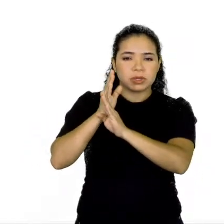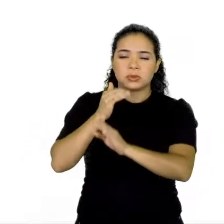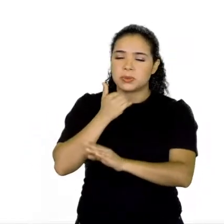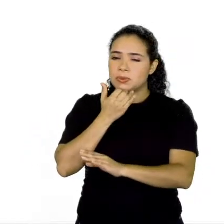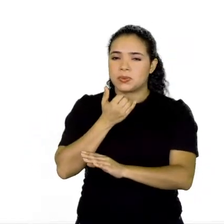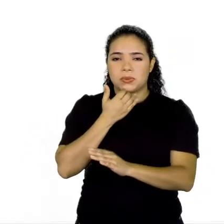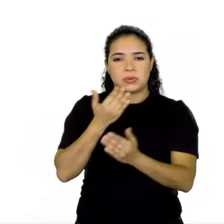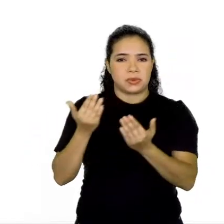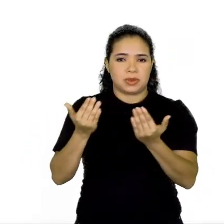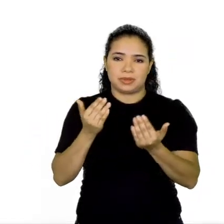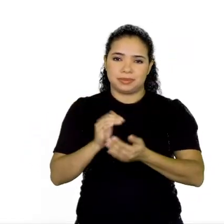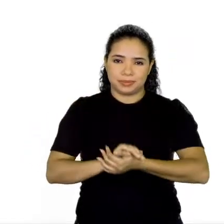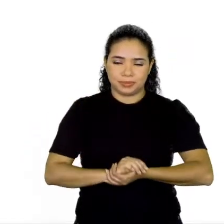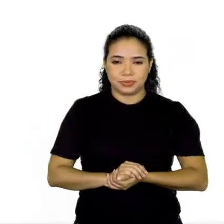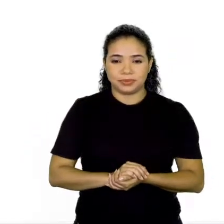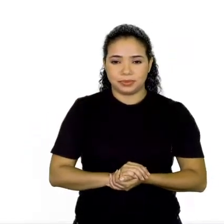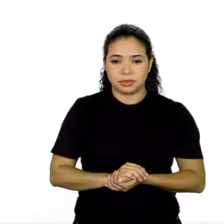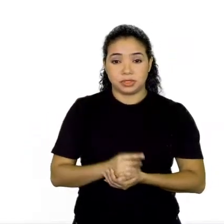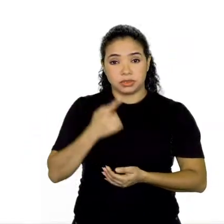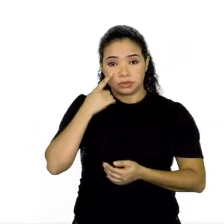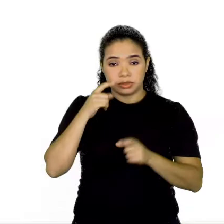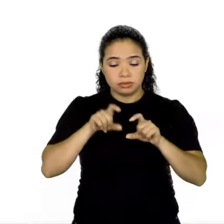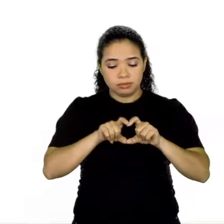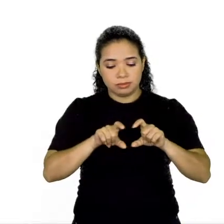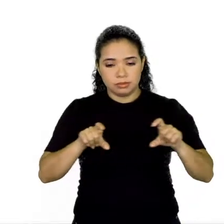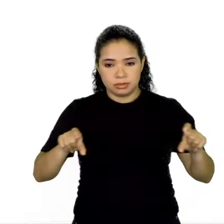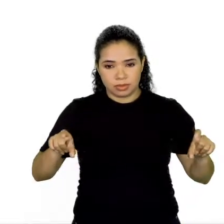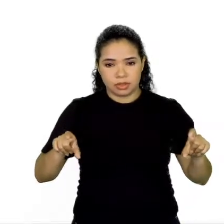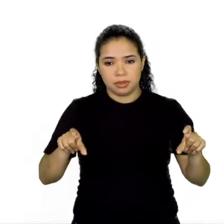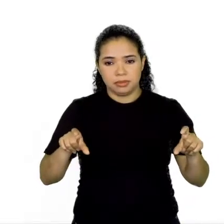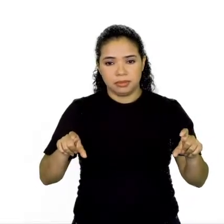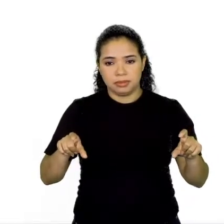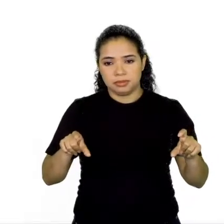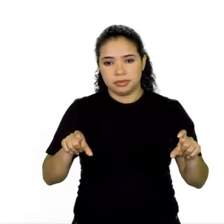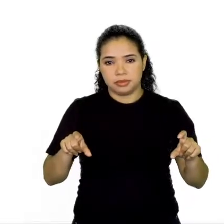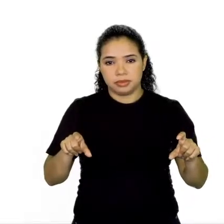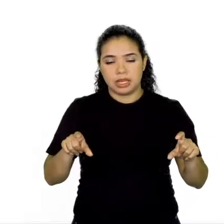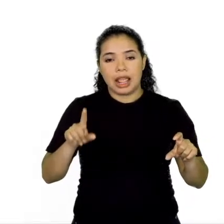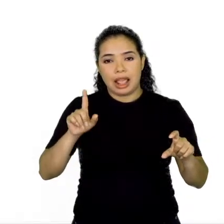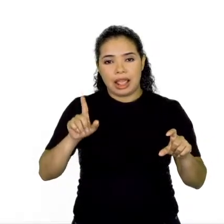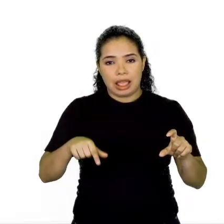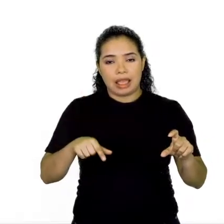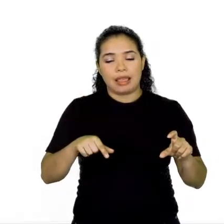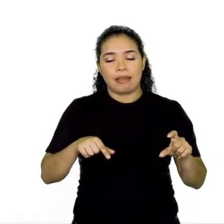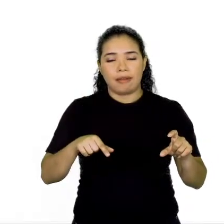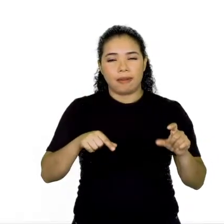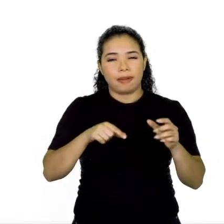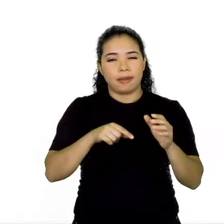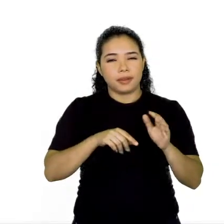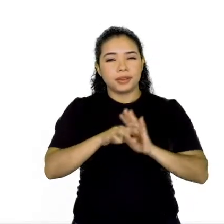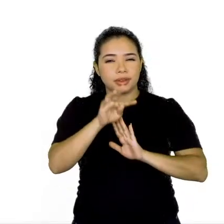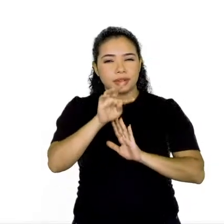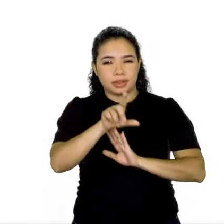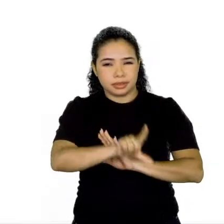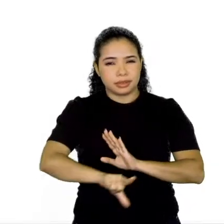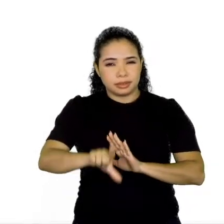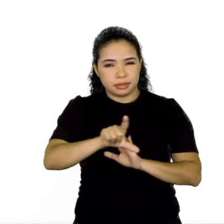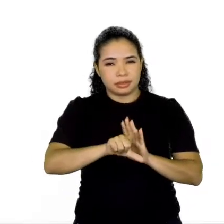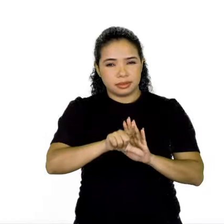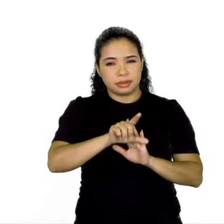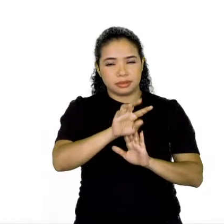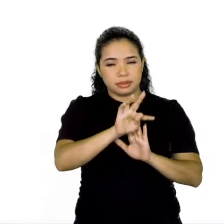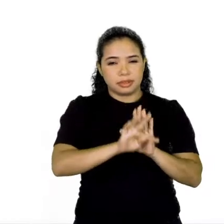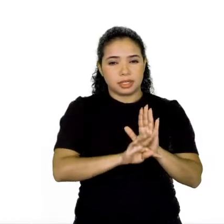comparativo. Vejam só esse trecho que está aí, que é retirado do conto, né, o alienista,